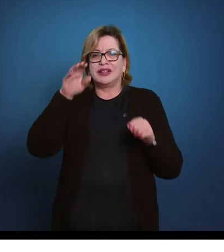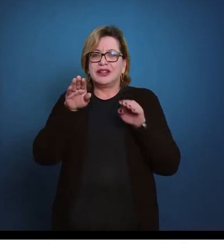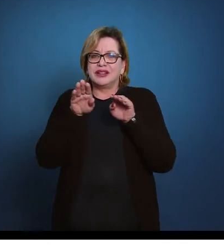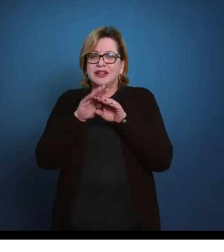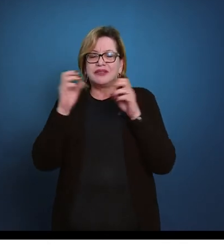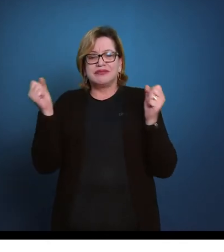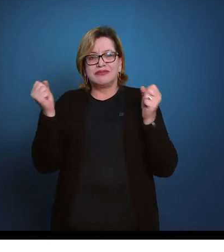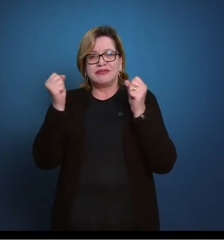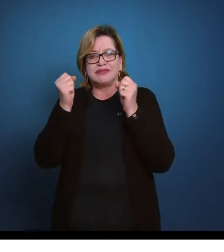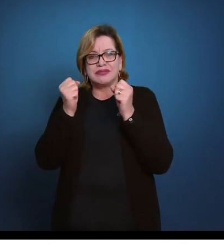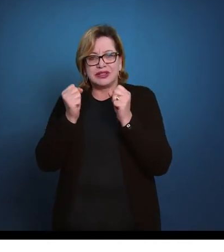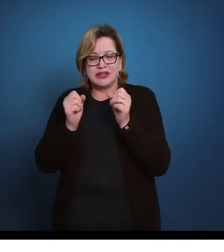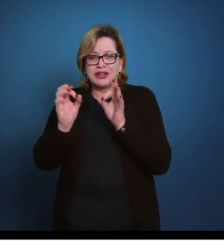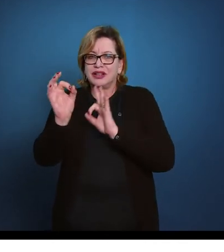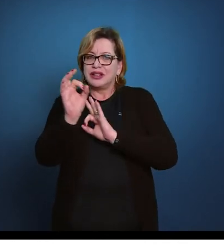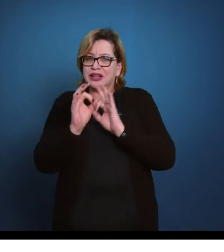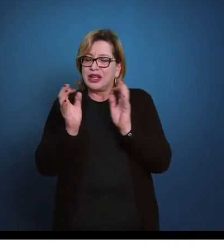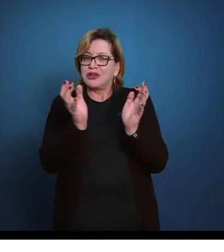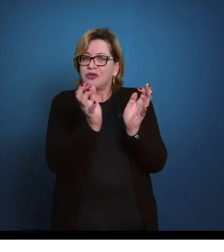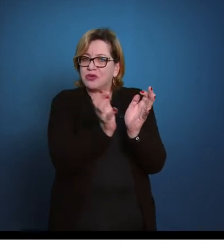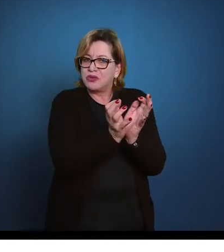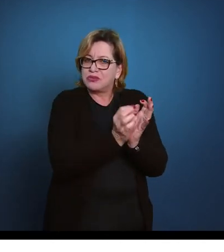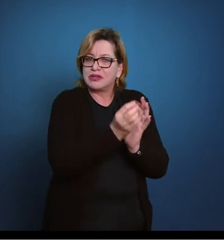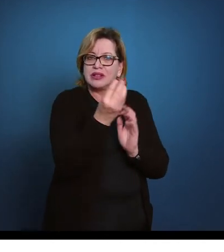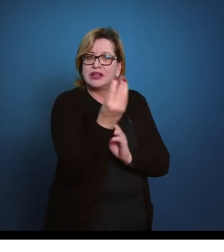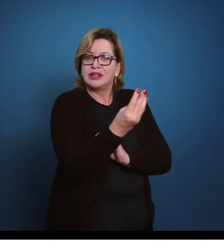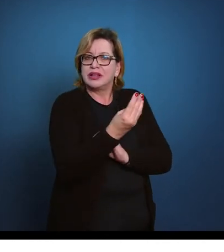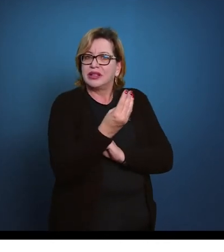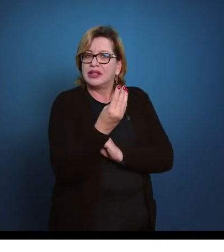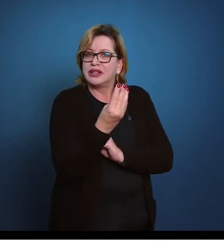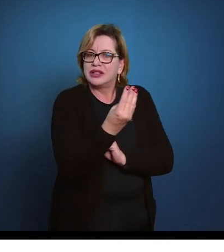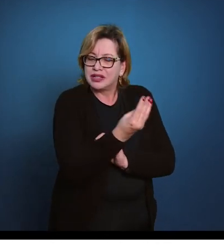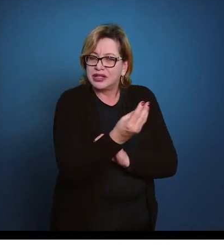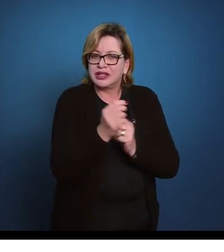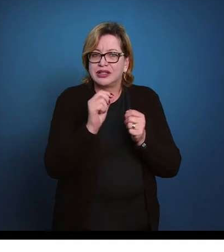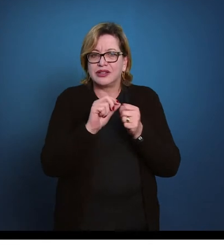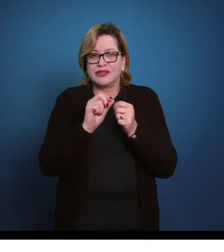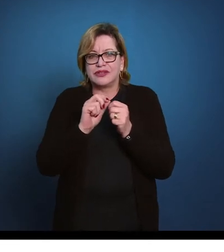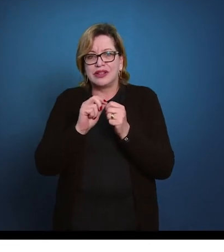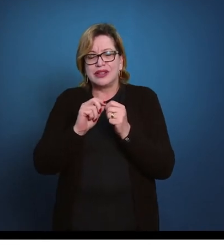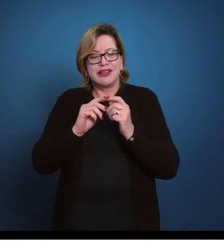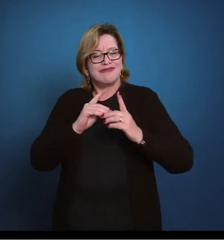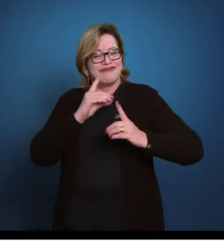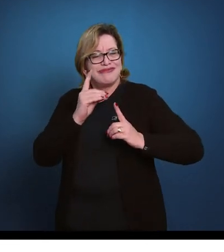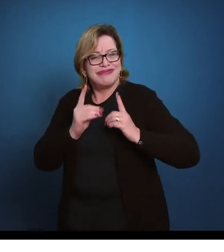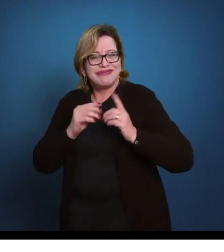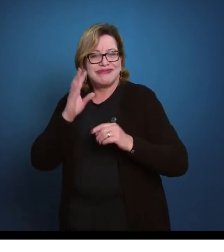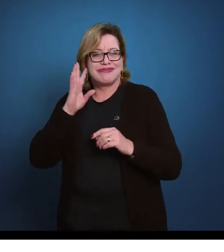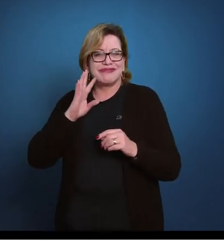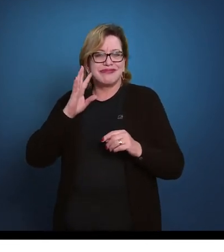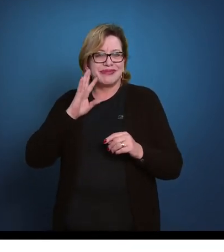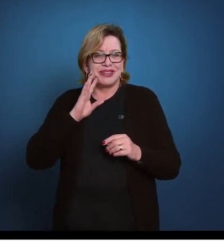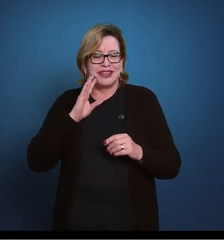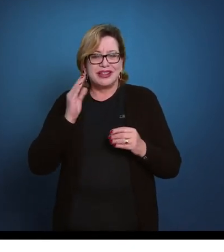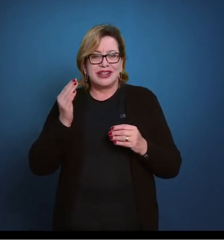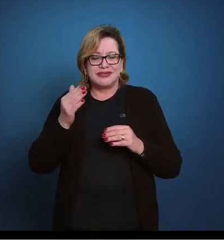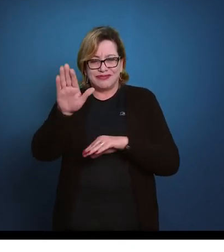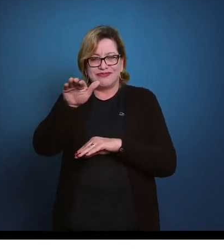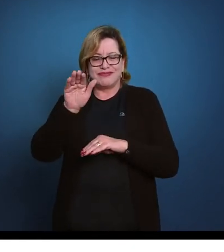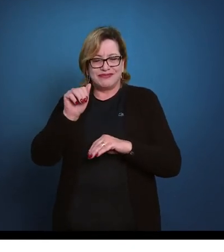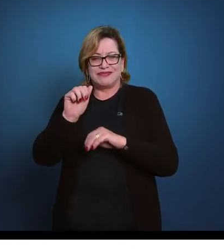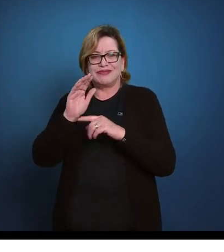organizá-los em trios e realizar esse movimento de uma forma mais dinâmica. Me ajuda a segurar a rua.